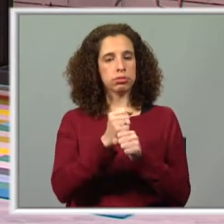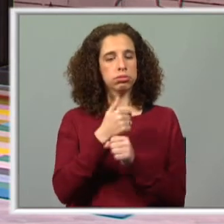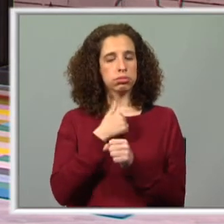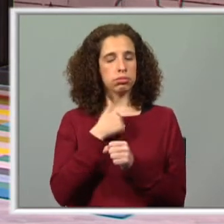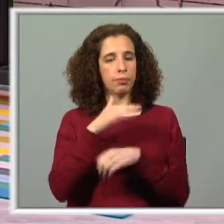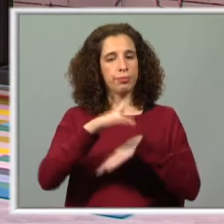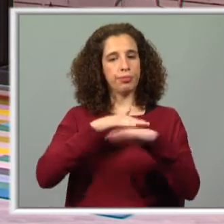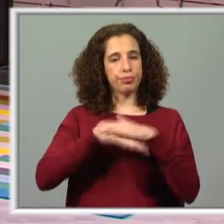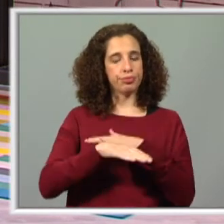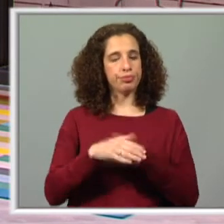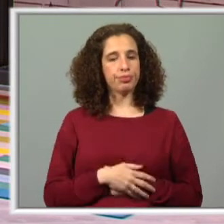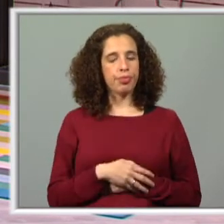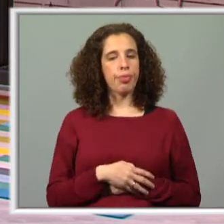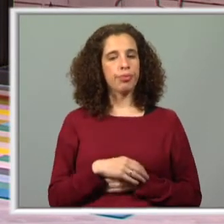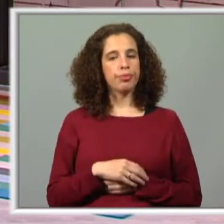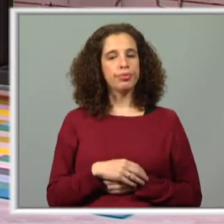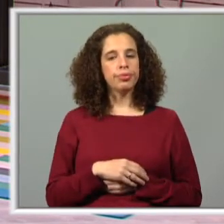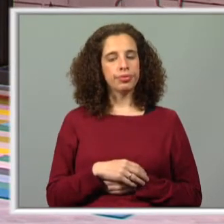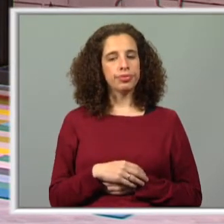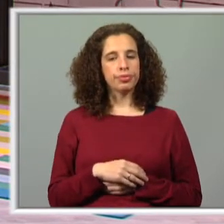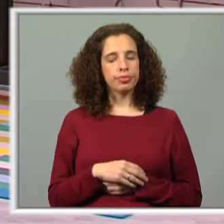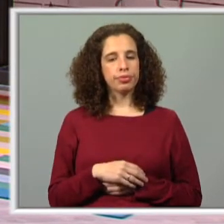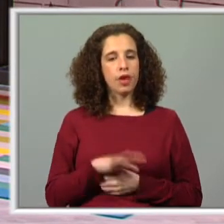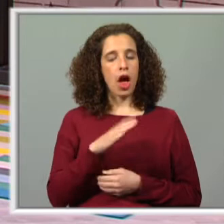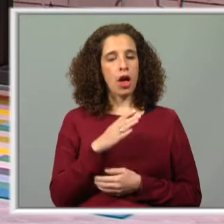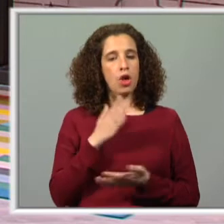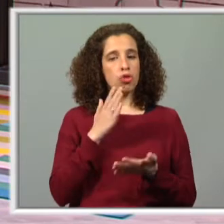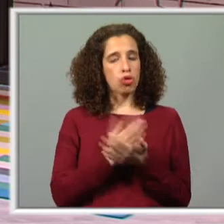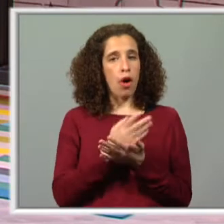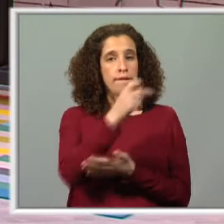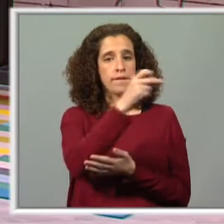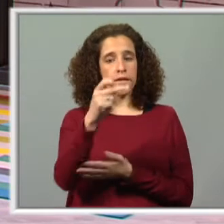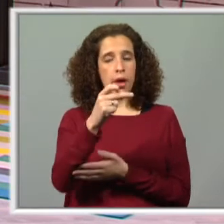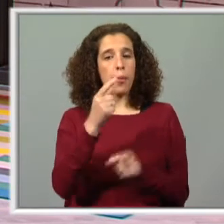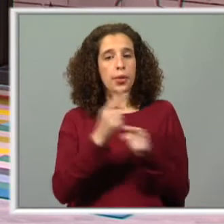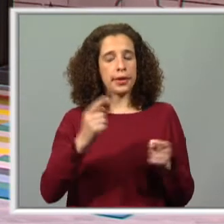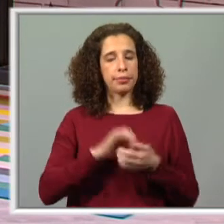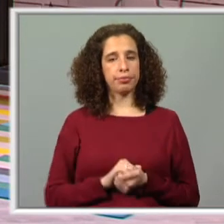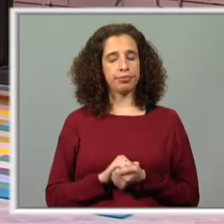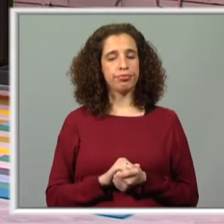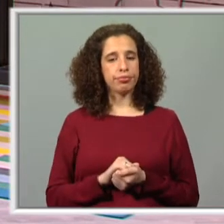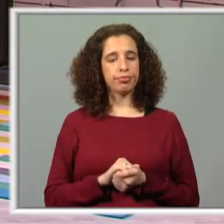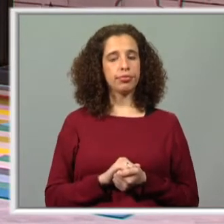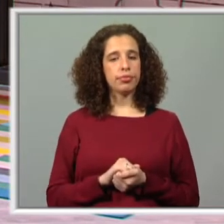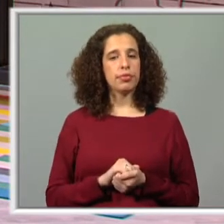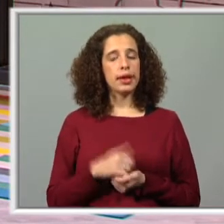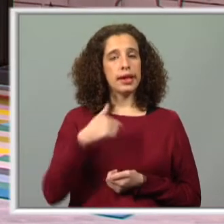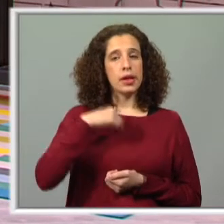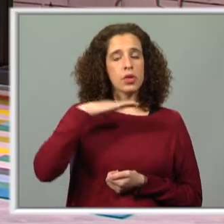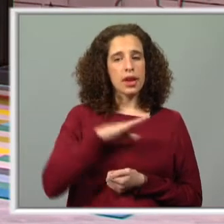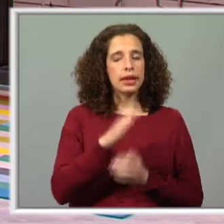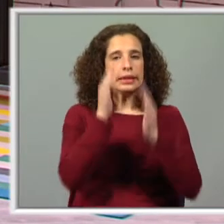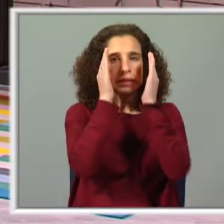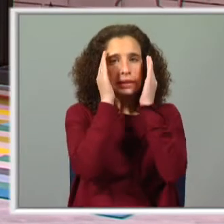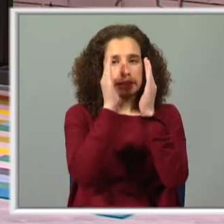vou fazer convosco é este. E só está o enunciado por um motivo simples. Eu quero que vocês lhe